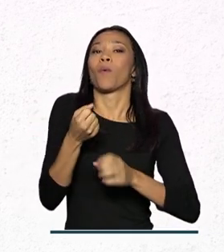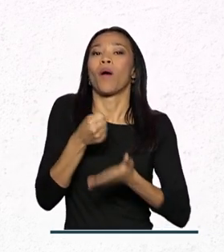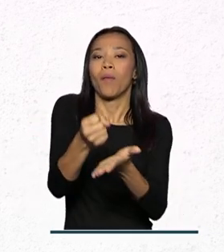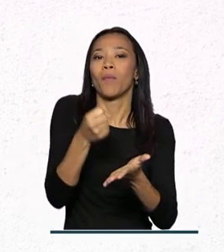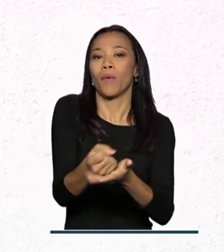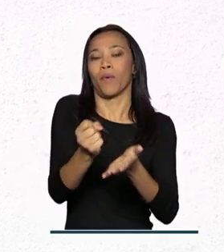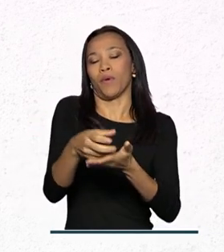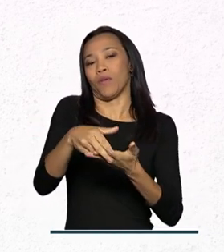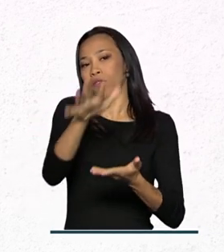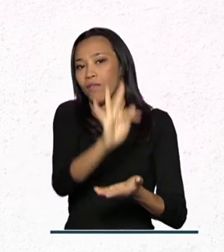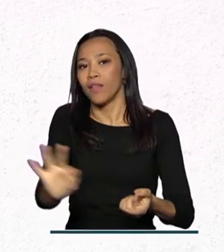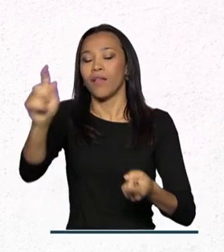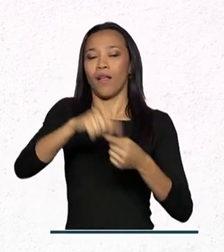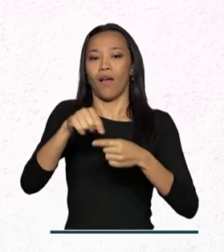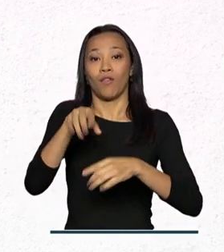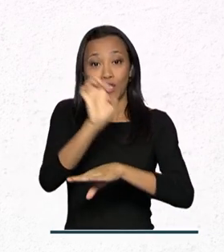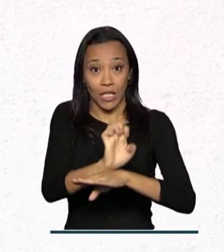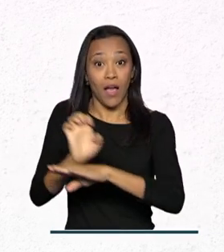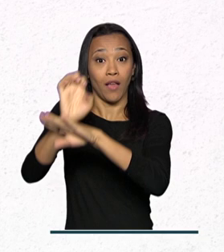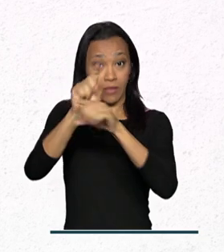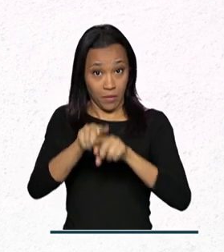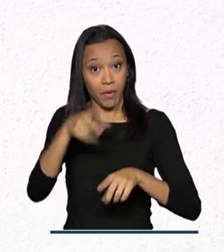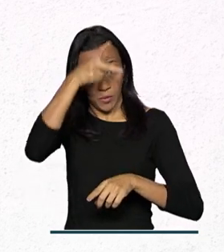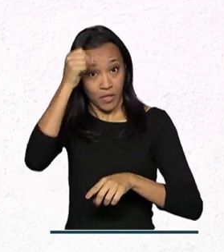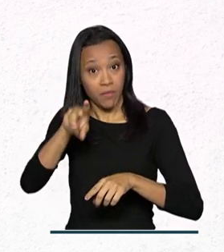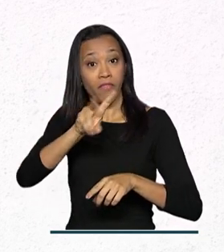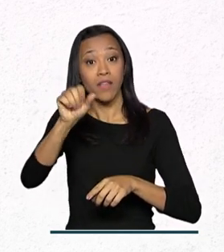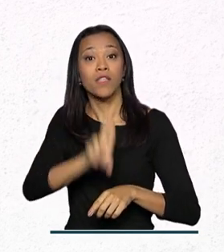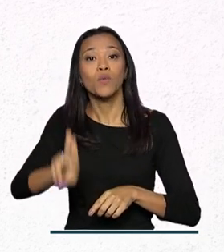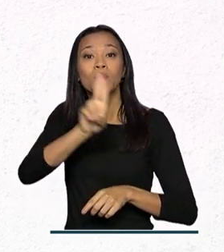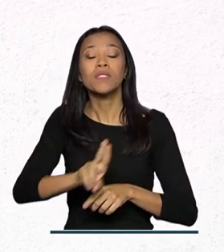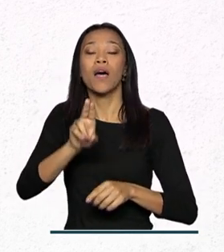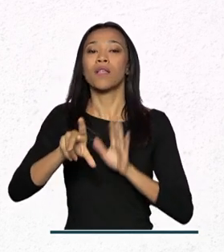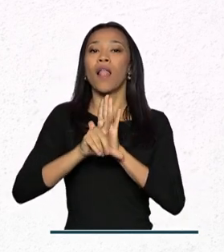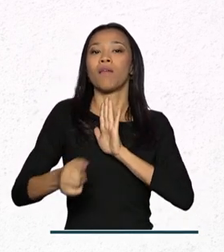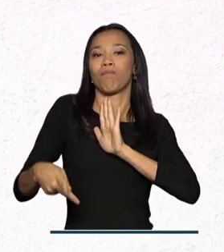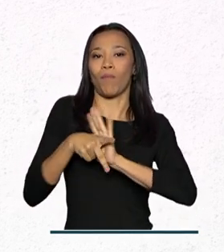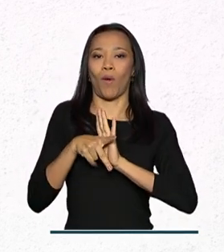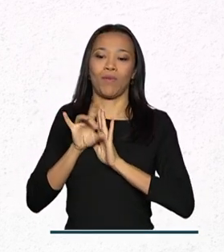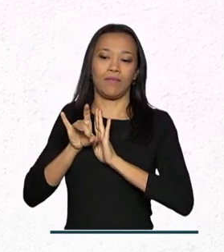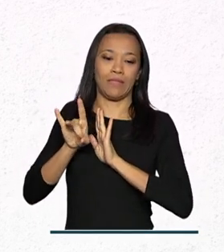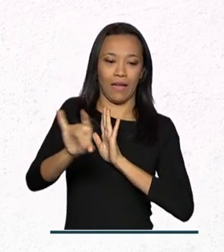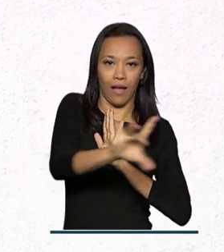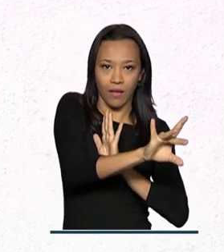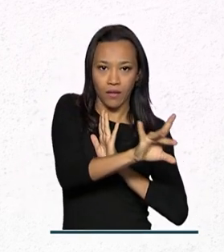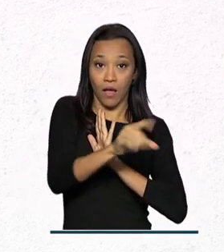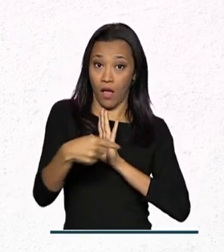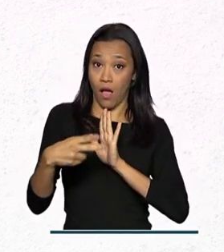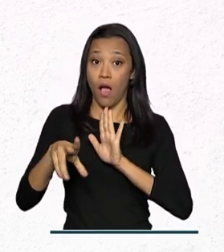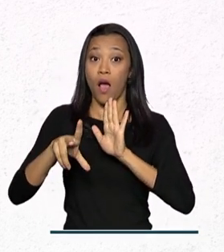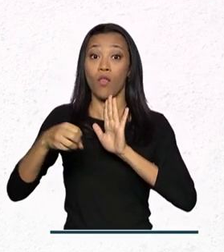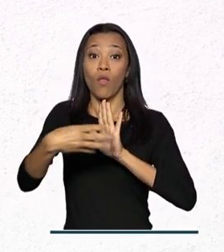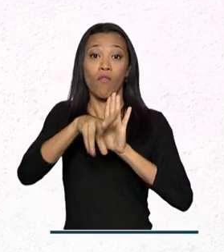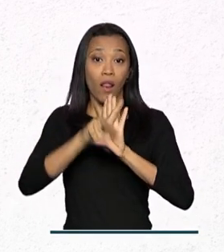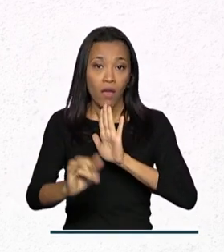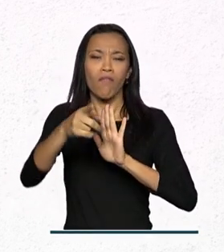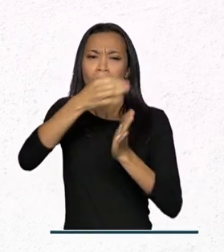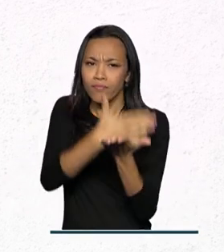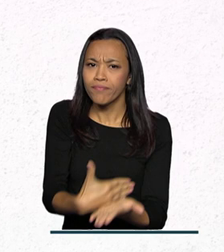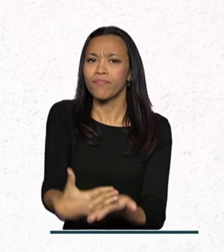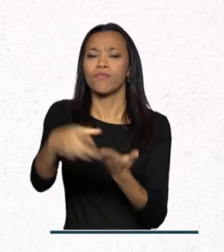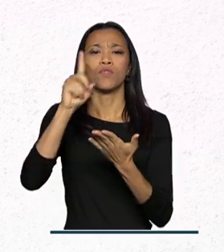Estados e Municípios vai ser feita com instrumentos jurídicos próprios. A nova lei entrará em vigor no próximo dia